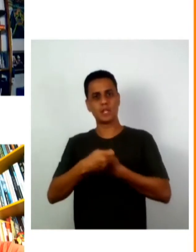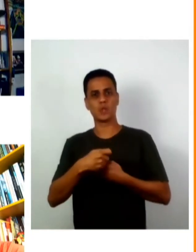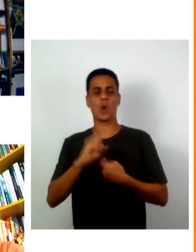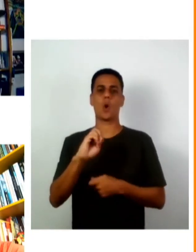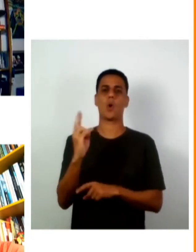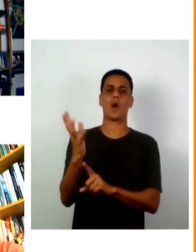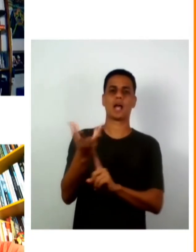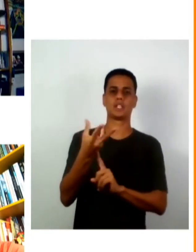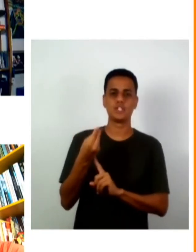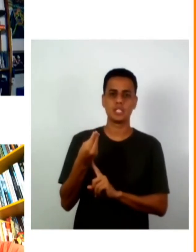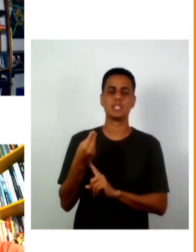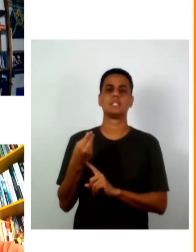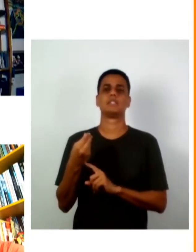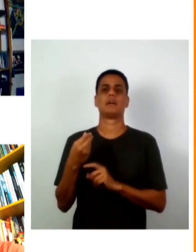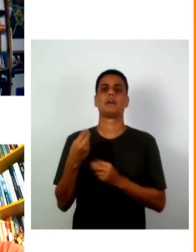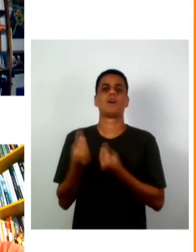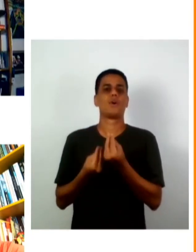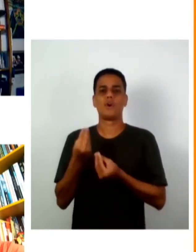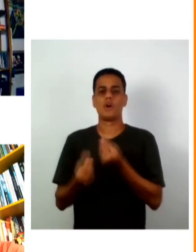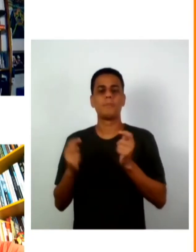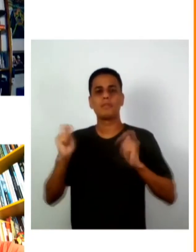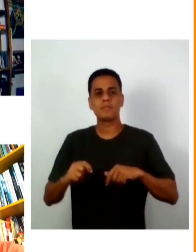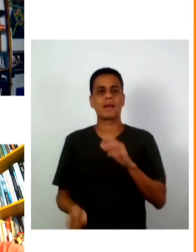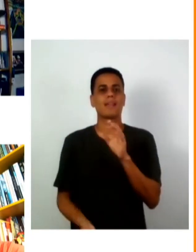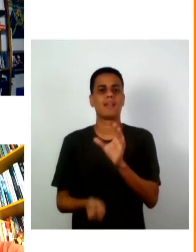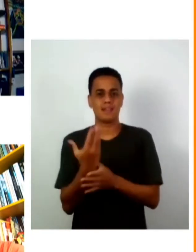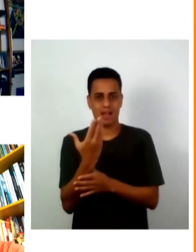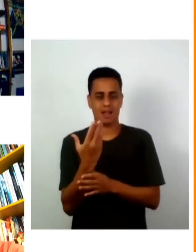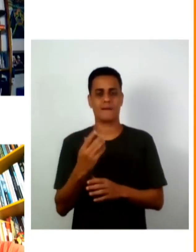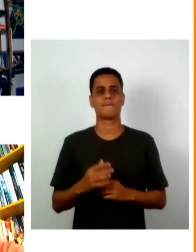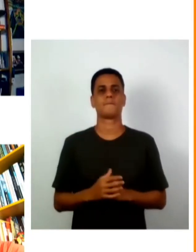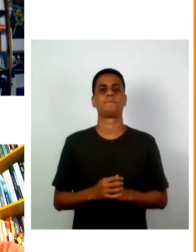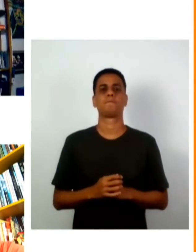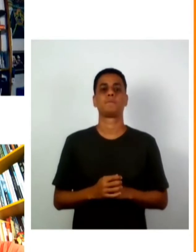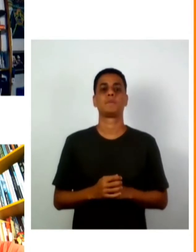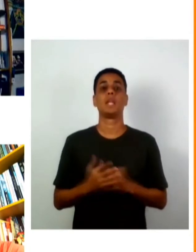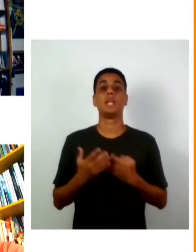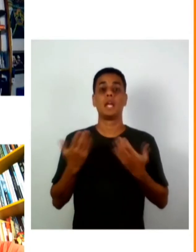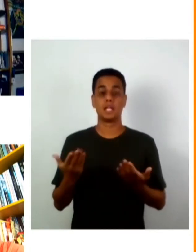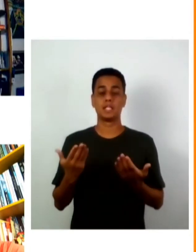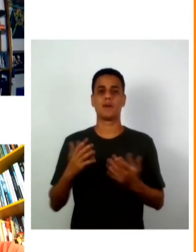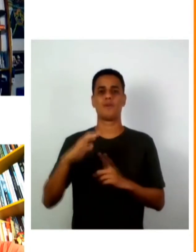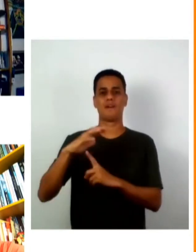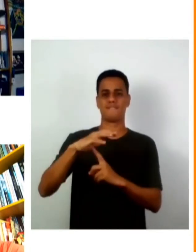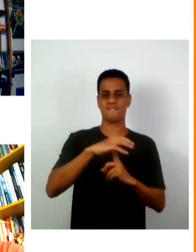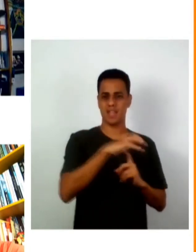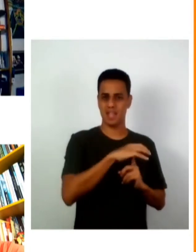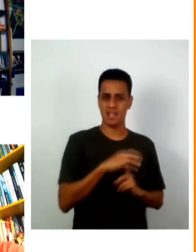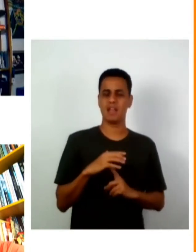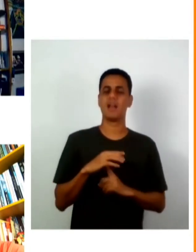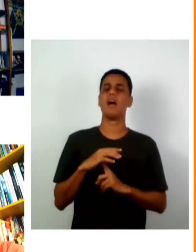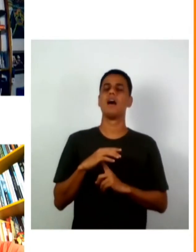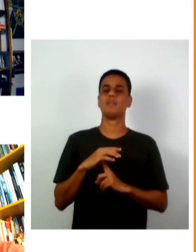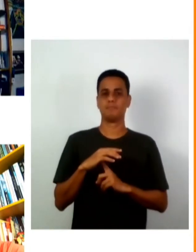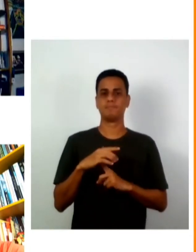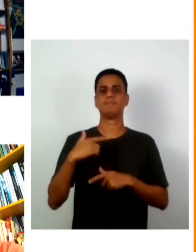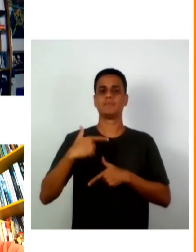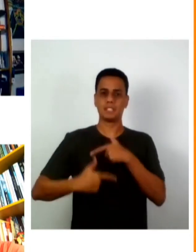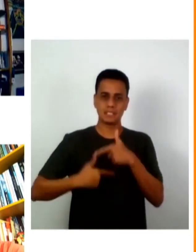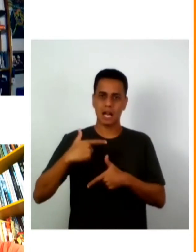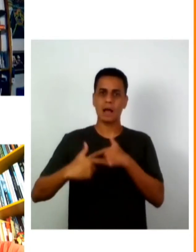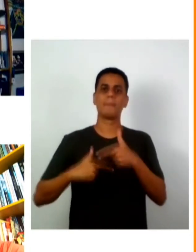são esses quem são os consumidores então a feira migra por um processo que passa pelo contexto da